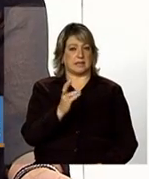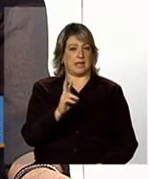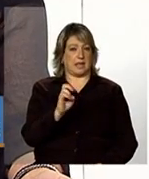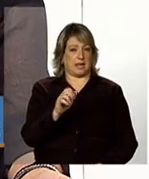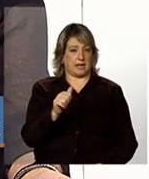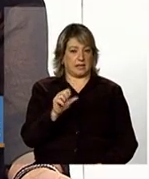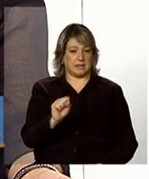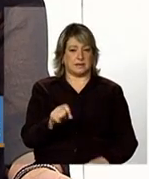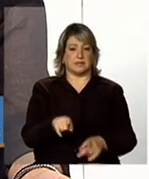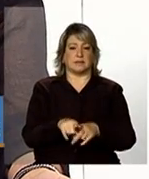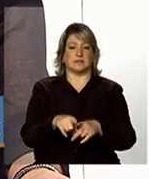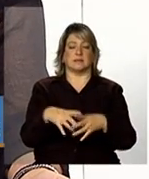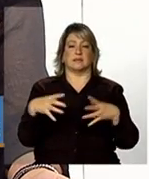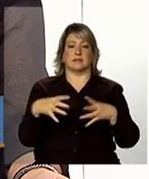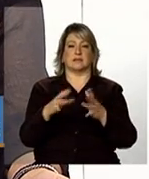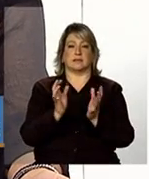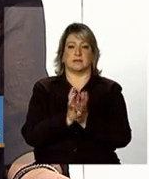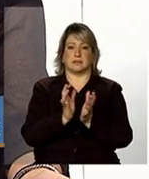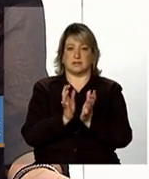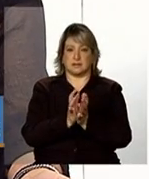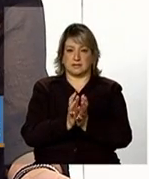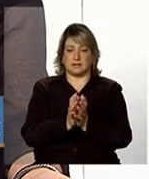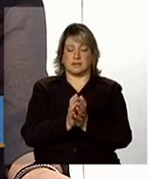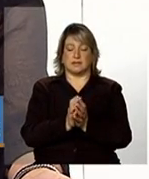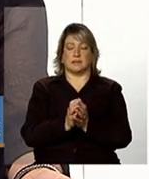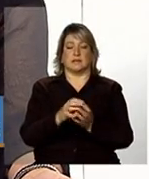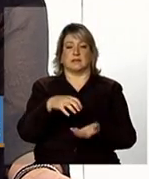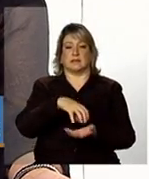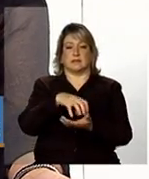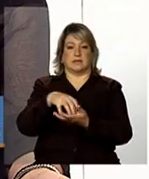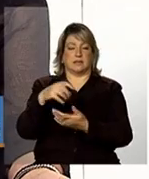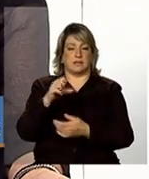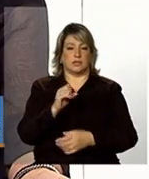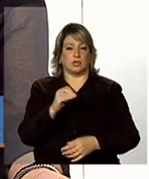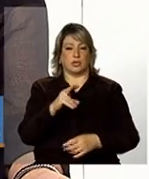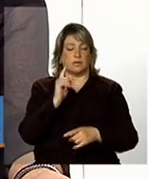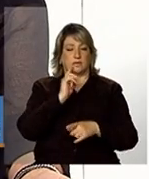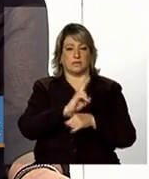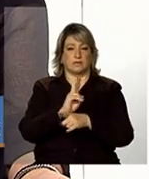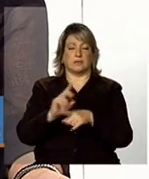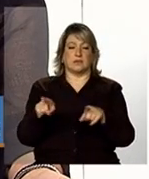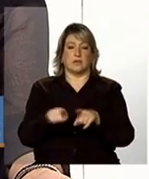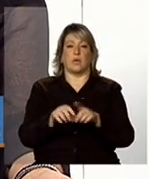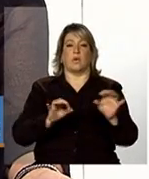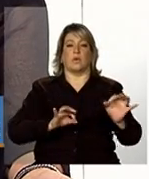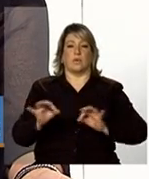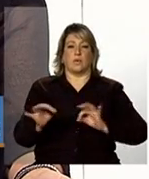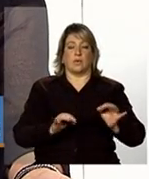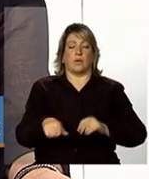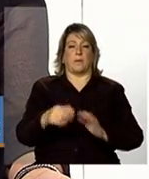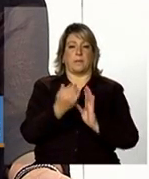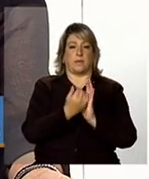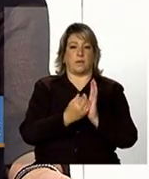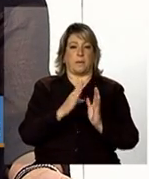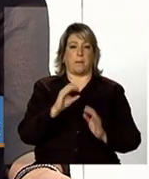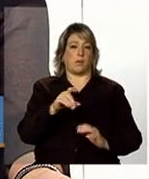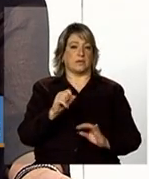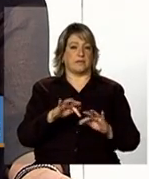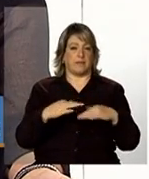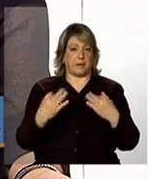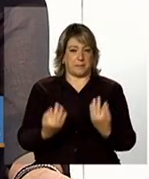as equipes da Vigilância Socio-Assistencial do município para os coordenadores do programa Bolsa Família enfim